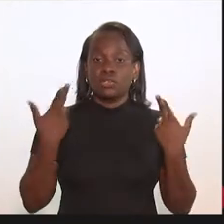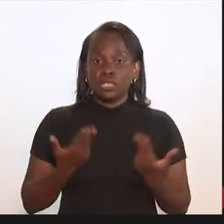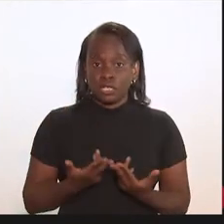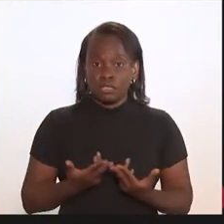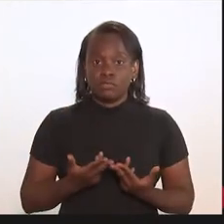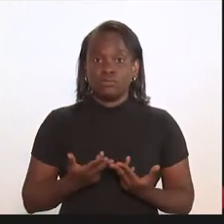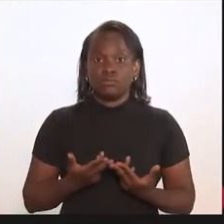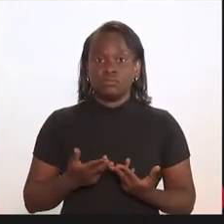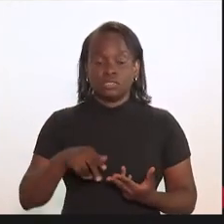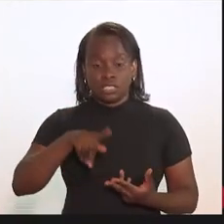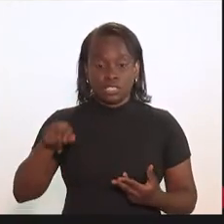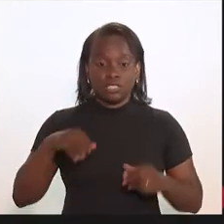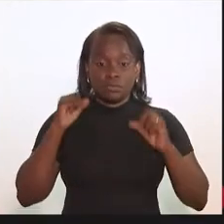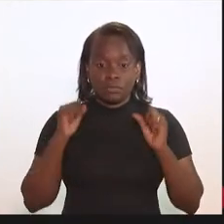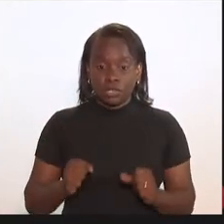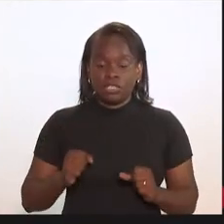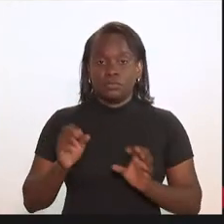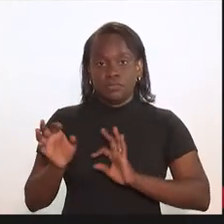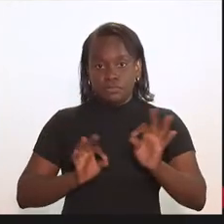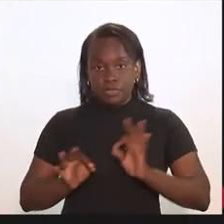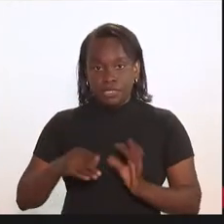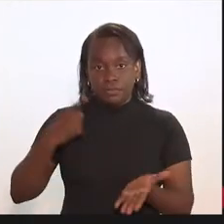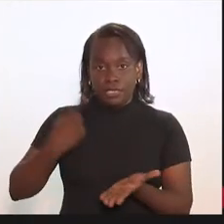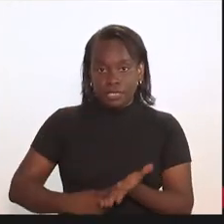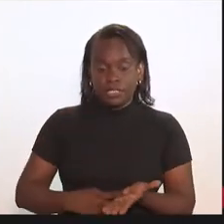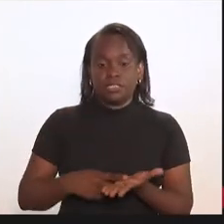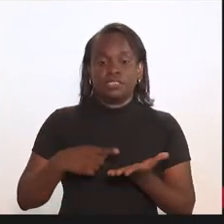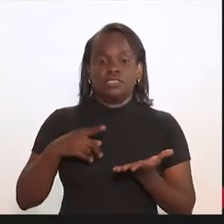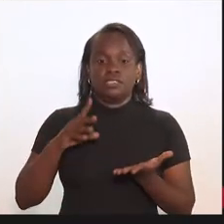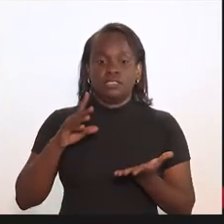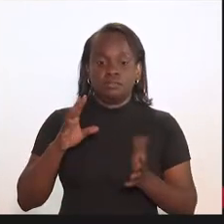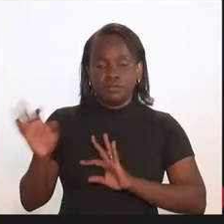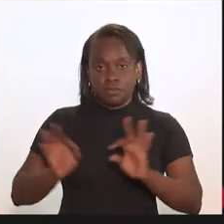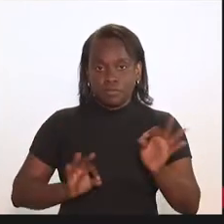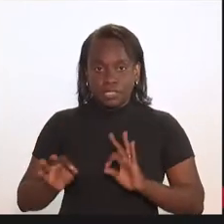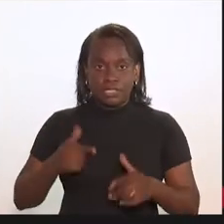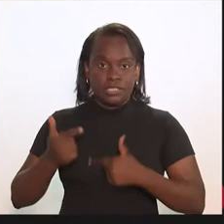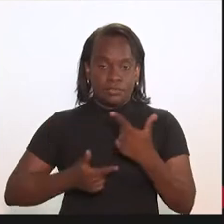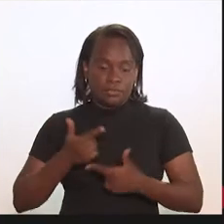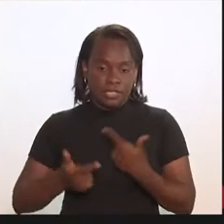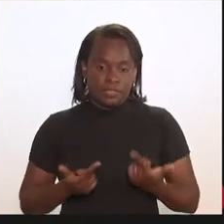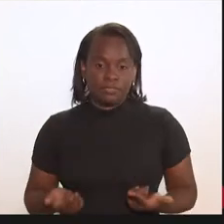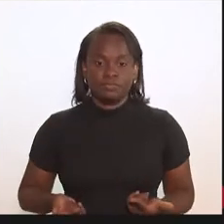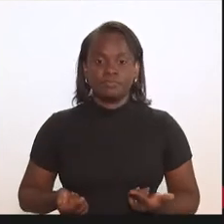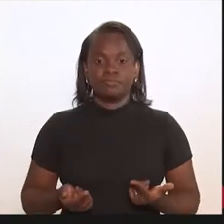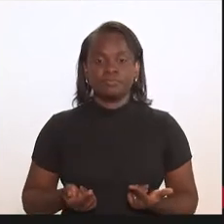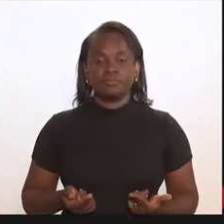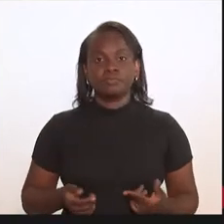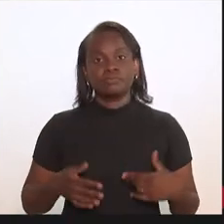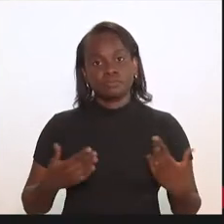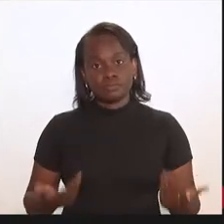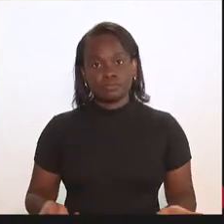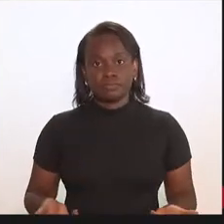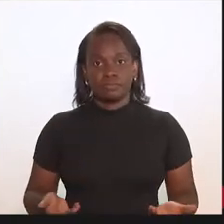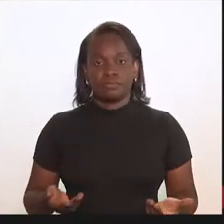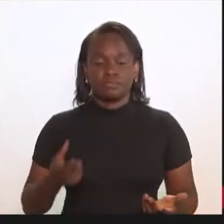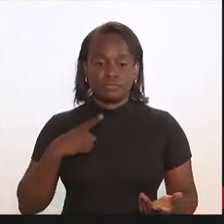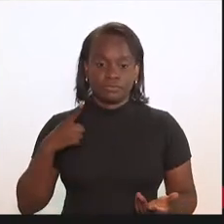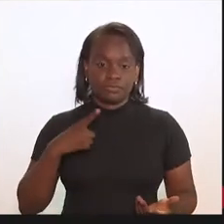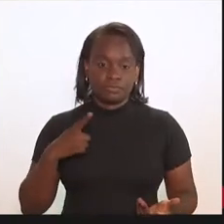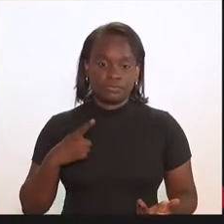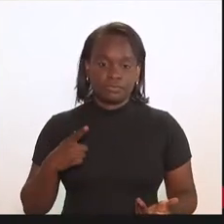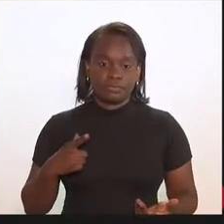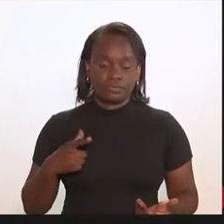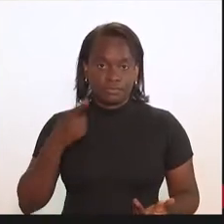reunião que nós possamos estar fazendo para estabelecer o nosso plano de trabalho. E aí, eu